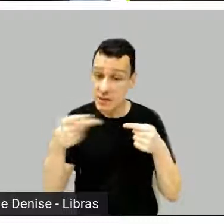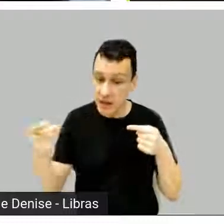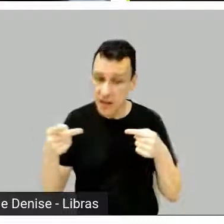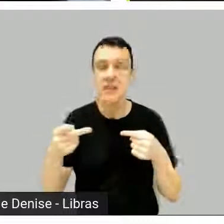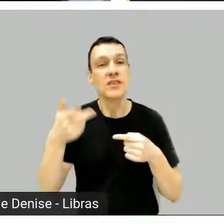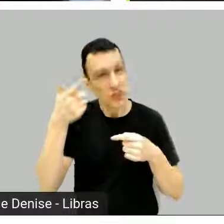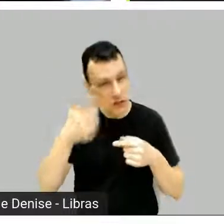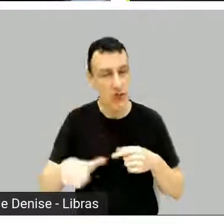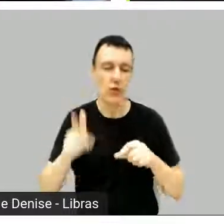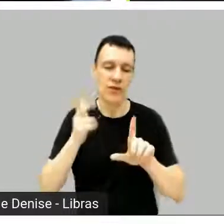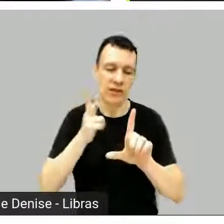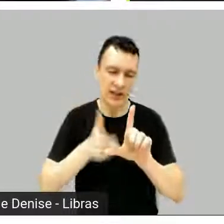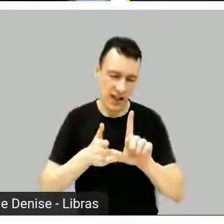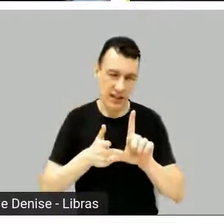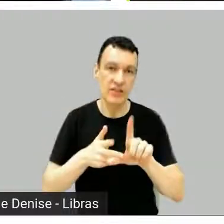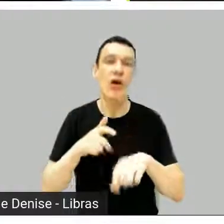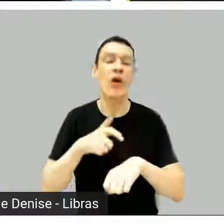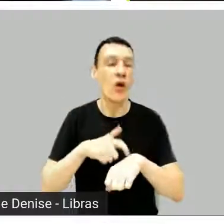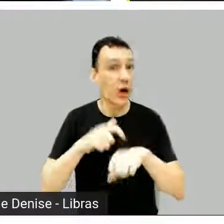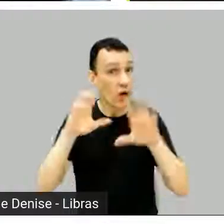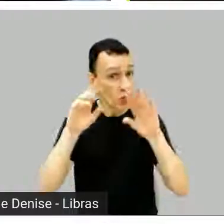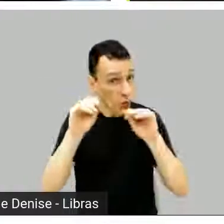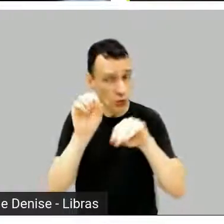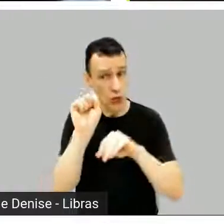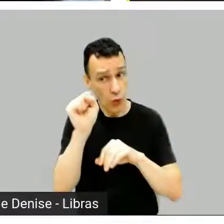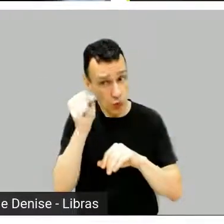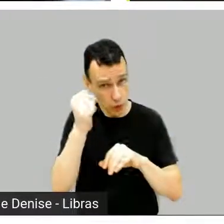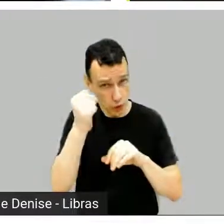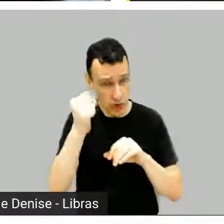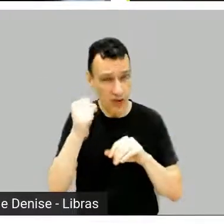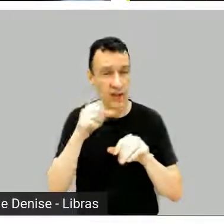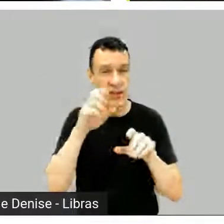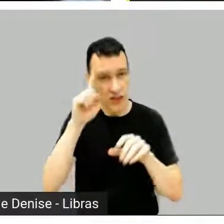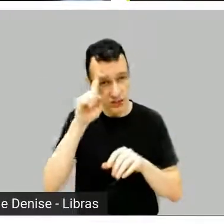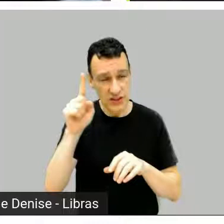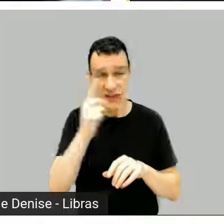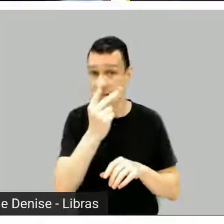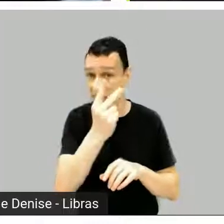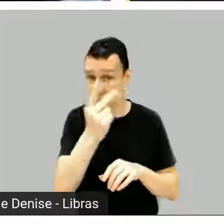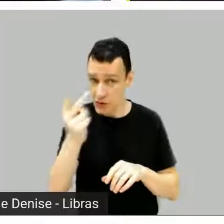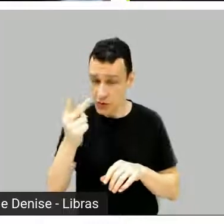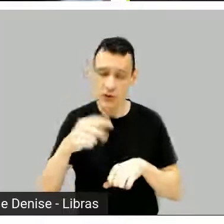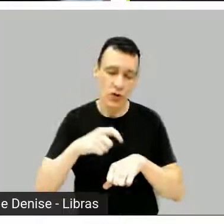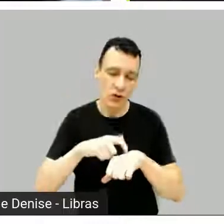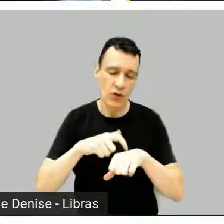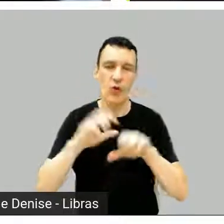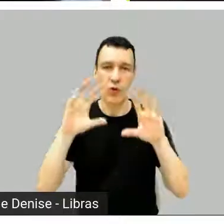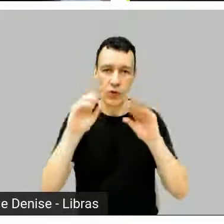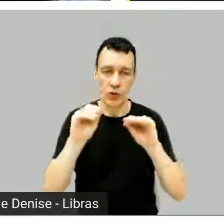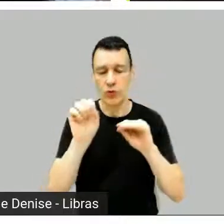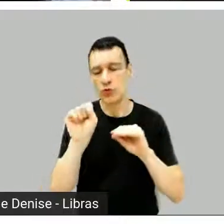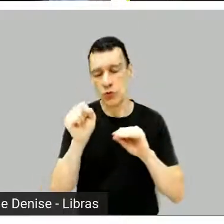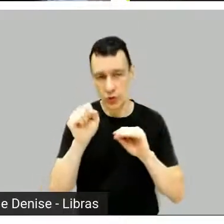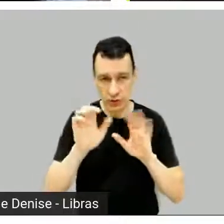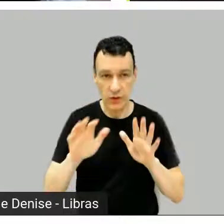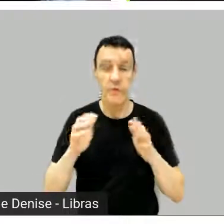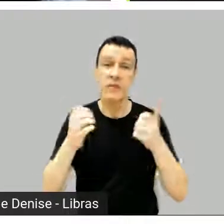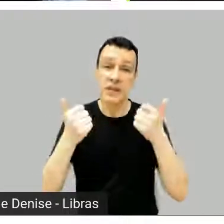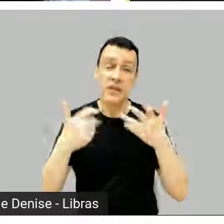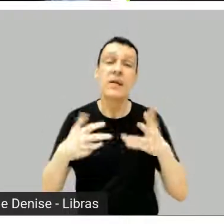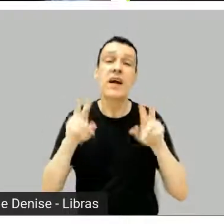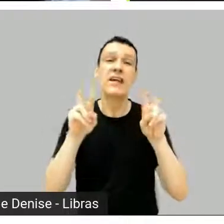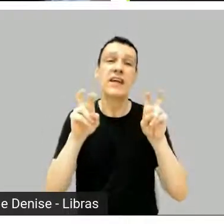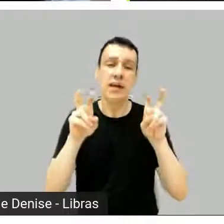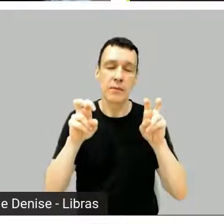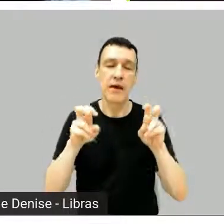sim, às oito da noite, então dia 22, às oito, a gente vai falar sobre o Silêncio da Chuva,